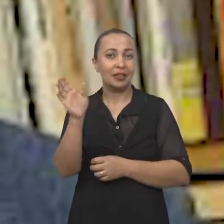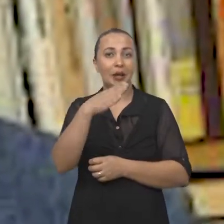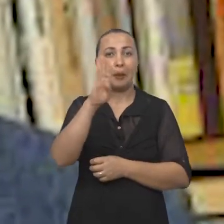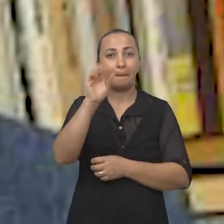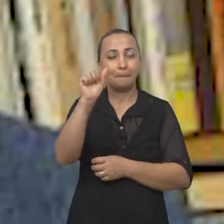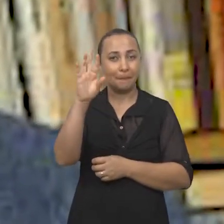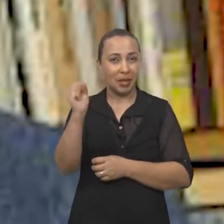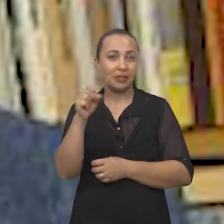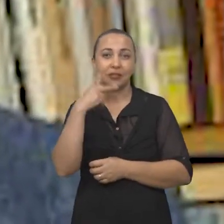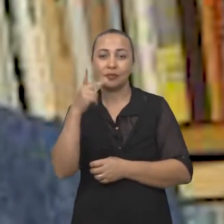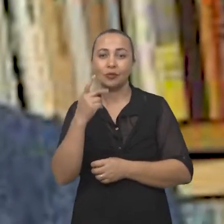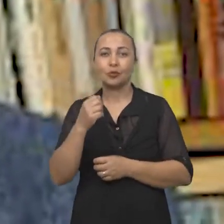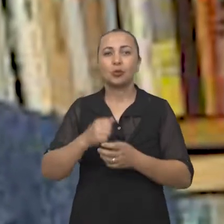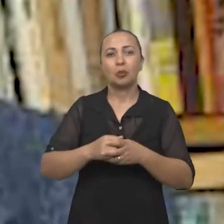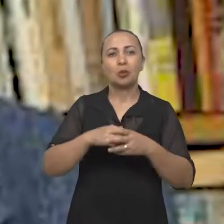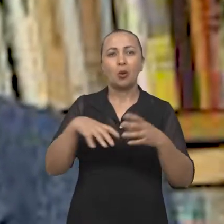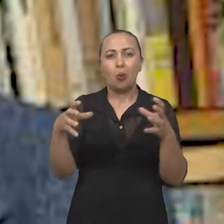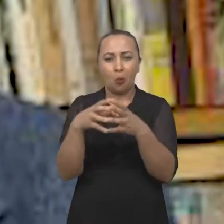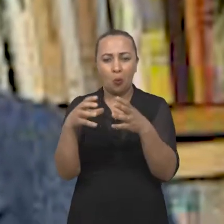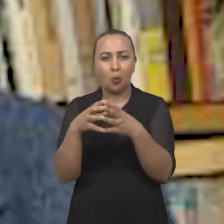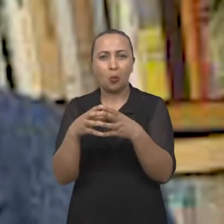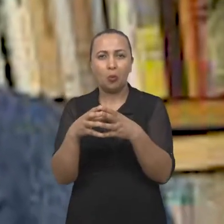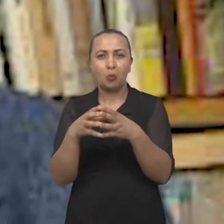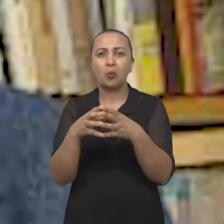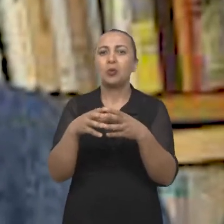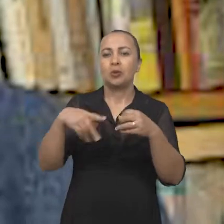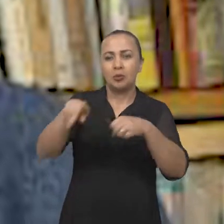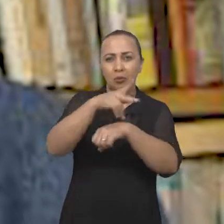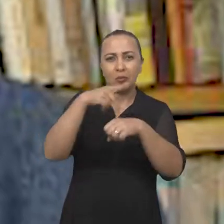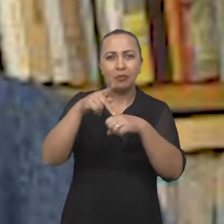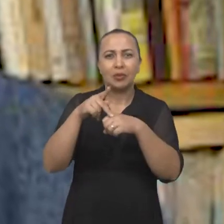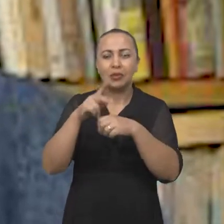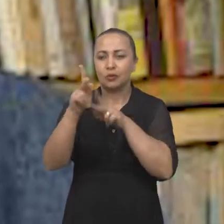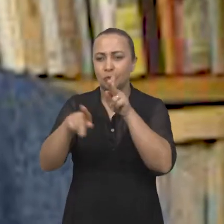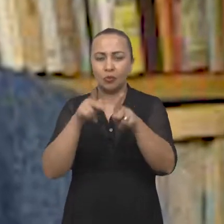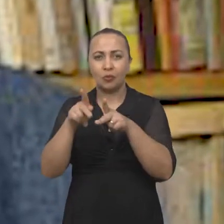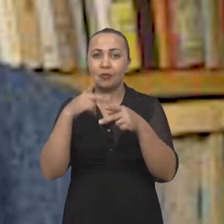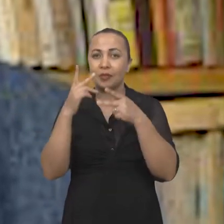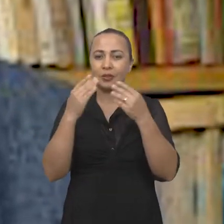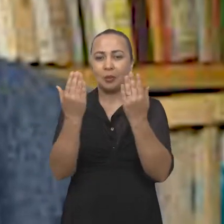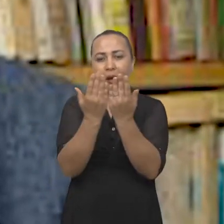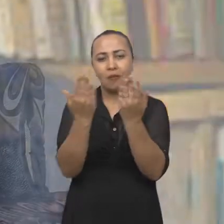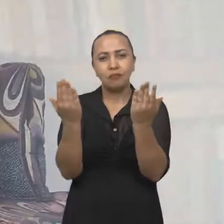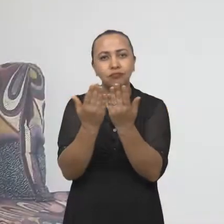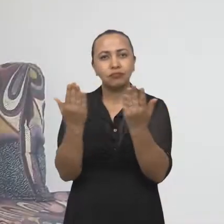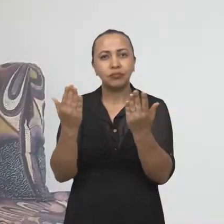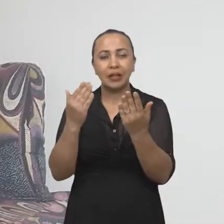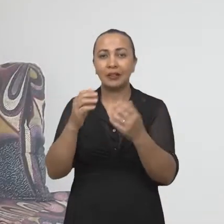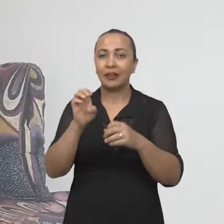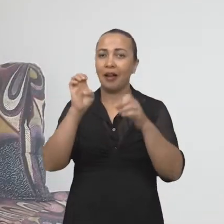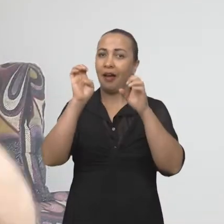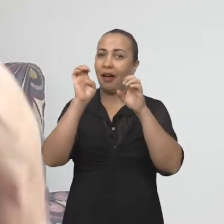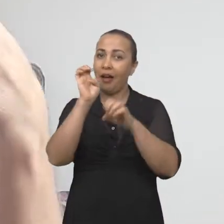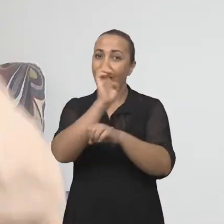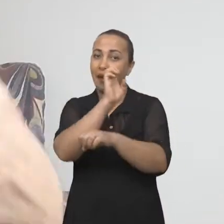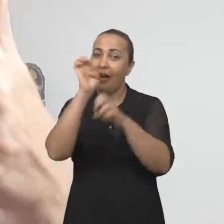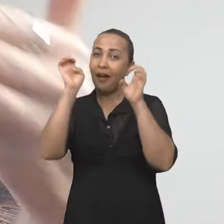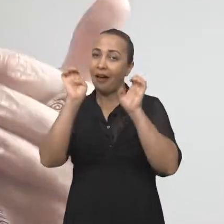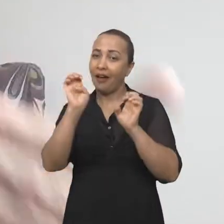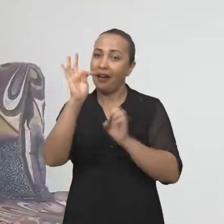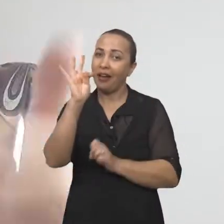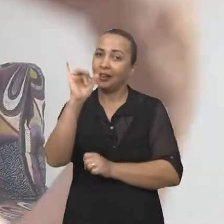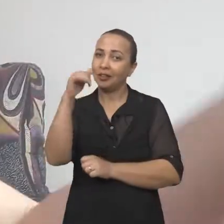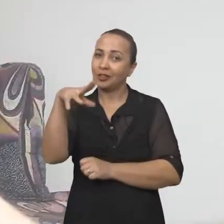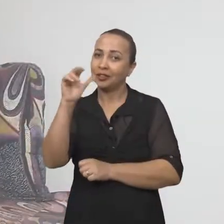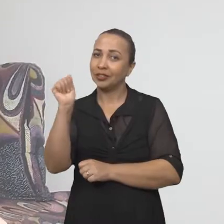Quando ele fala sobre etnicidade, grupos étnicos e suas fronteiras, ele fala da fronteira étnica, né? Ou seja, é